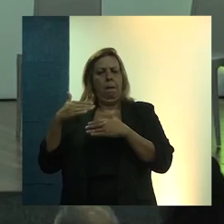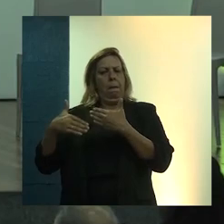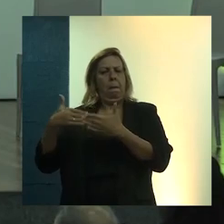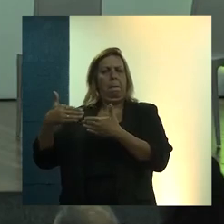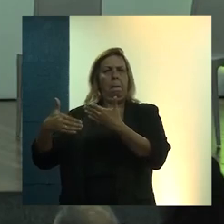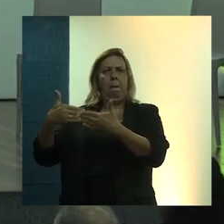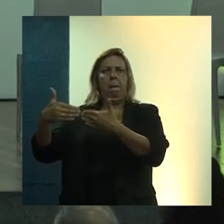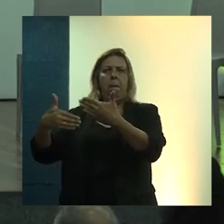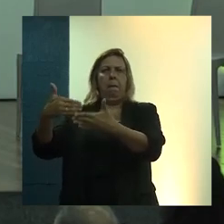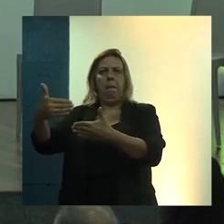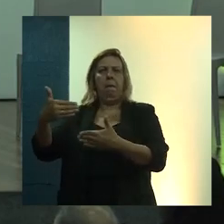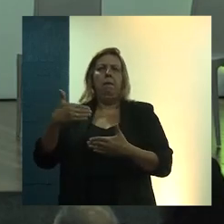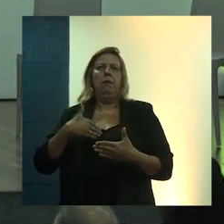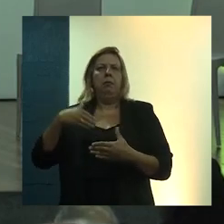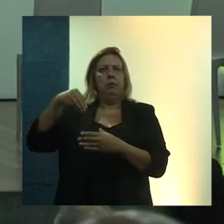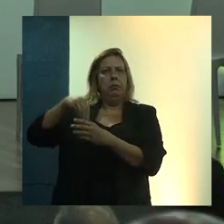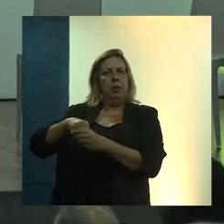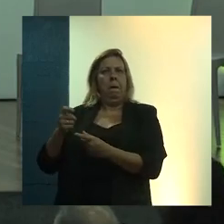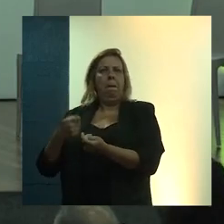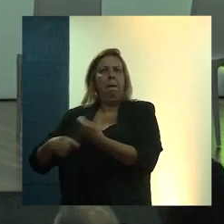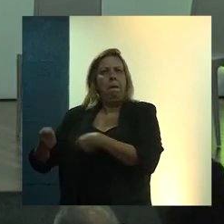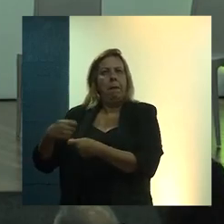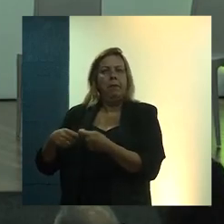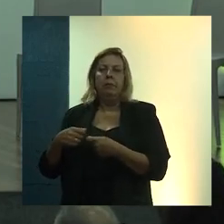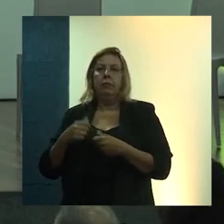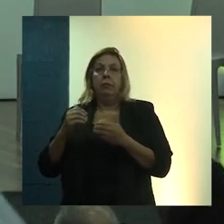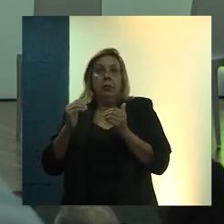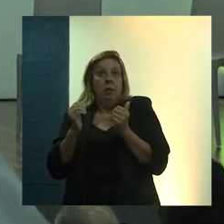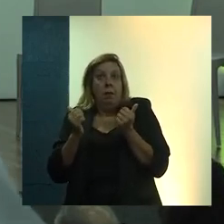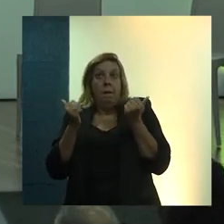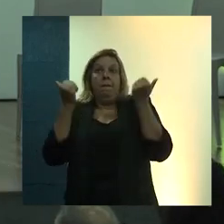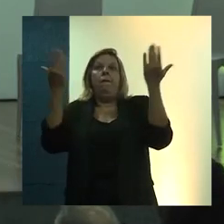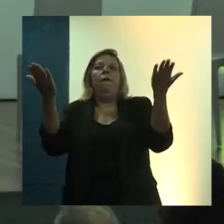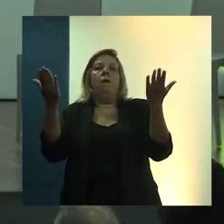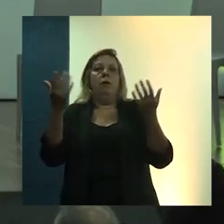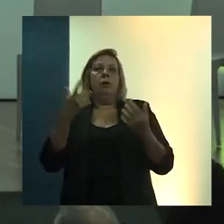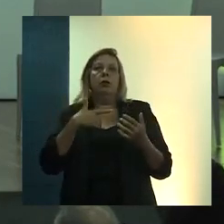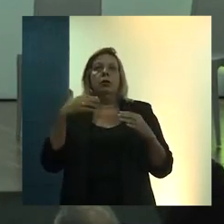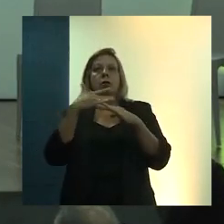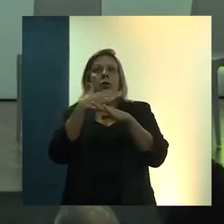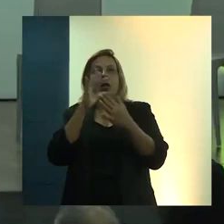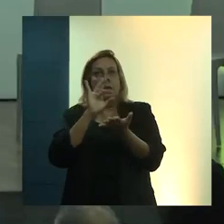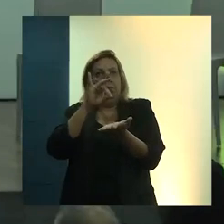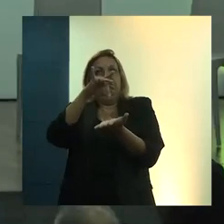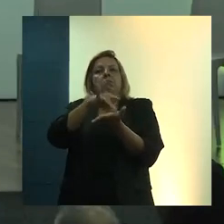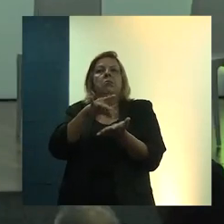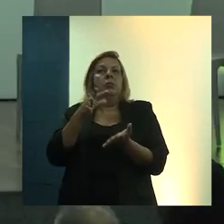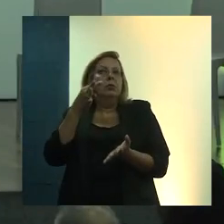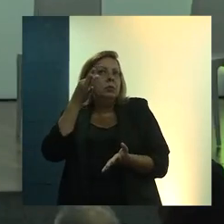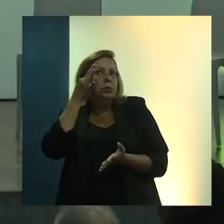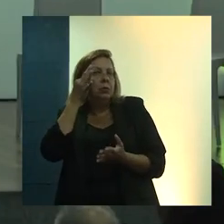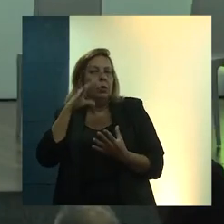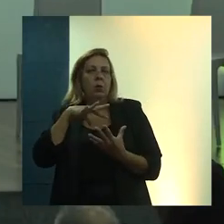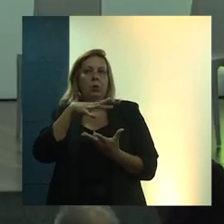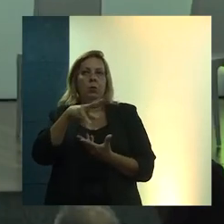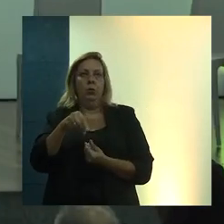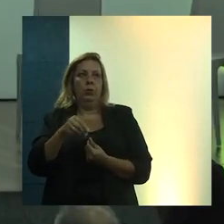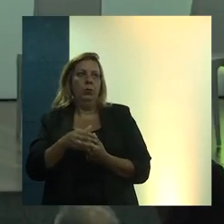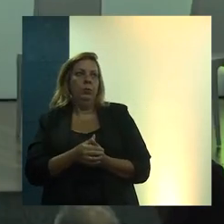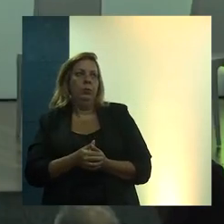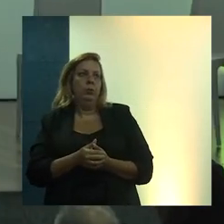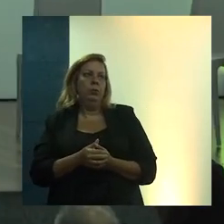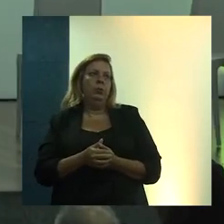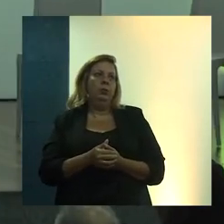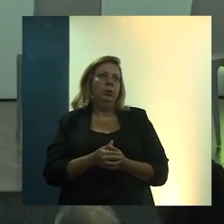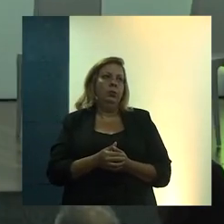cidade do mercado. Nós temos que ir além disso. Nós temos que trabalhar com a cidade real, com o mundo real. Então,